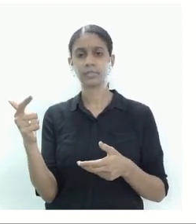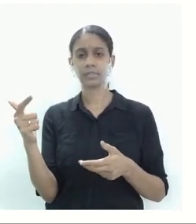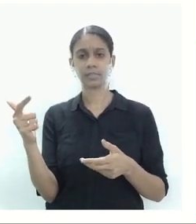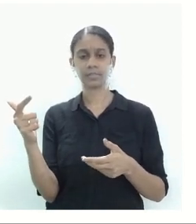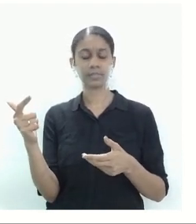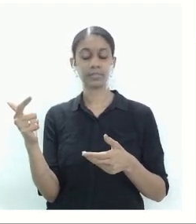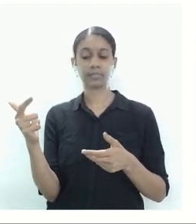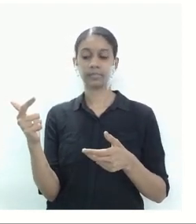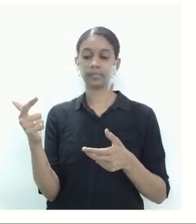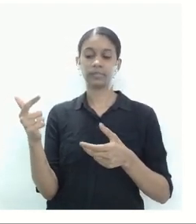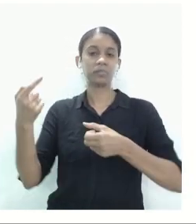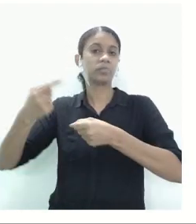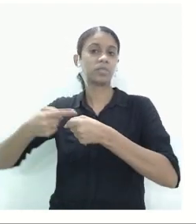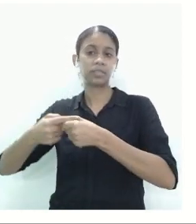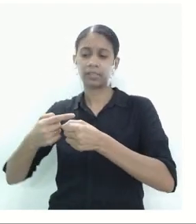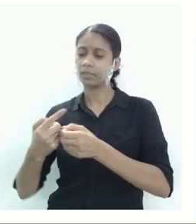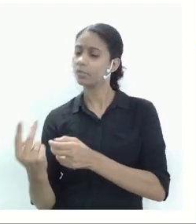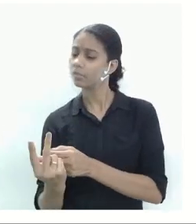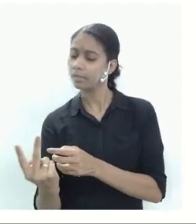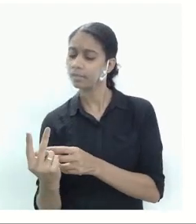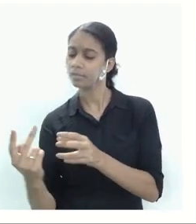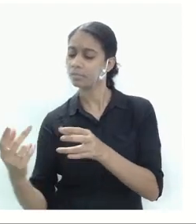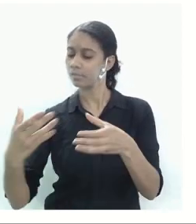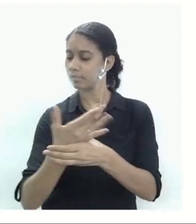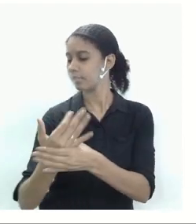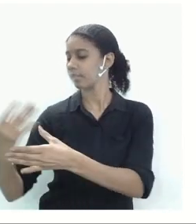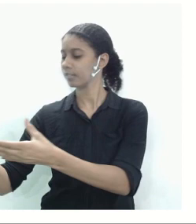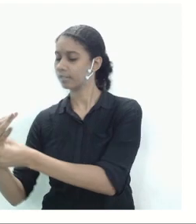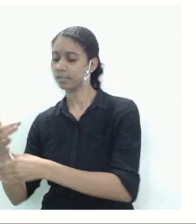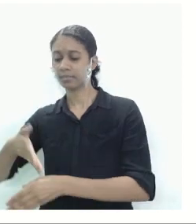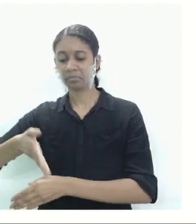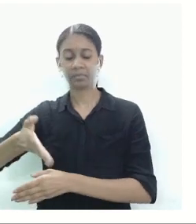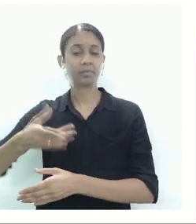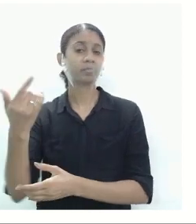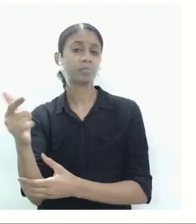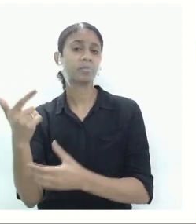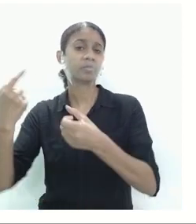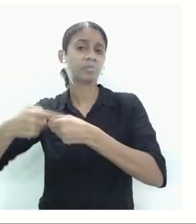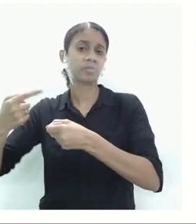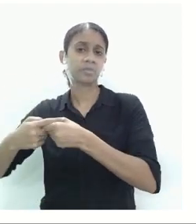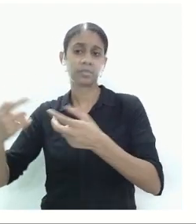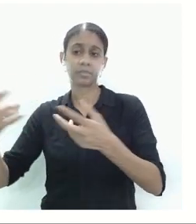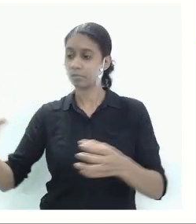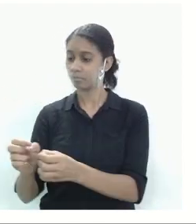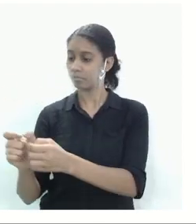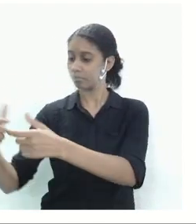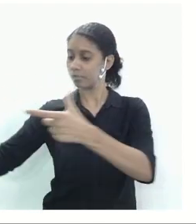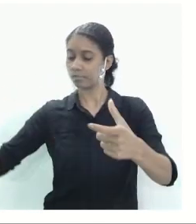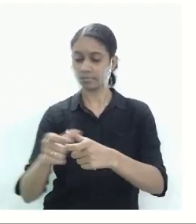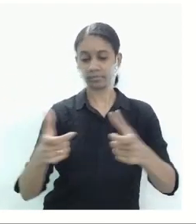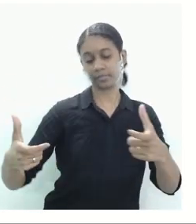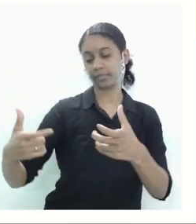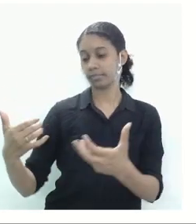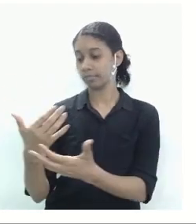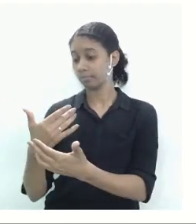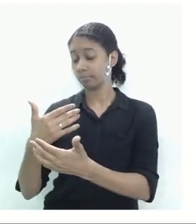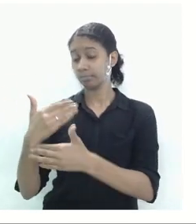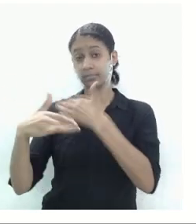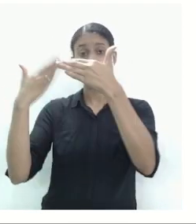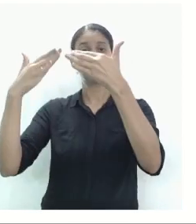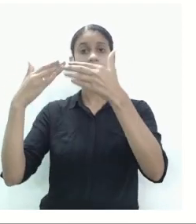megalópolis elas são conubação de metrópoles são cidades muito grandes que